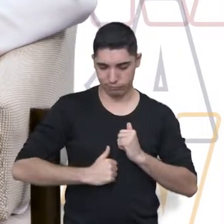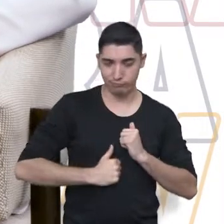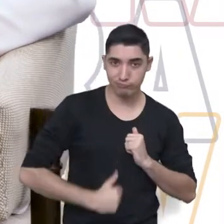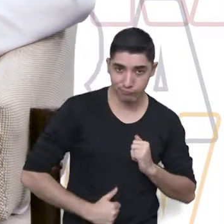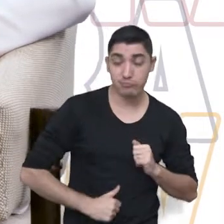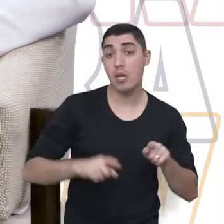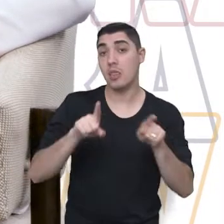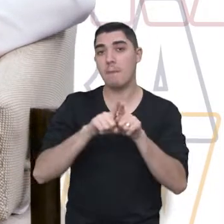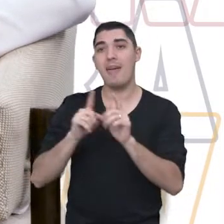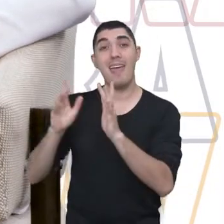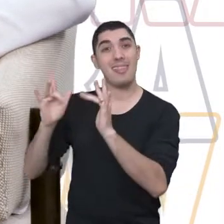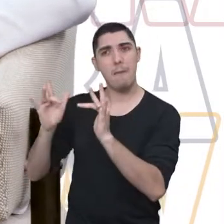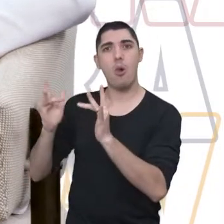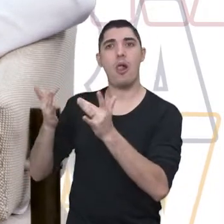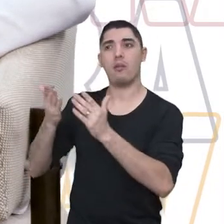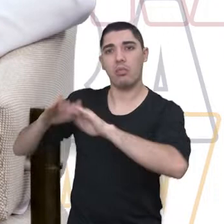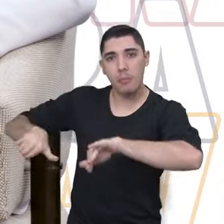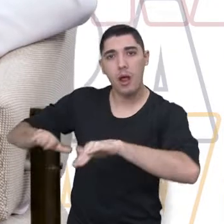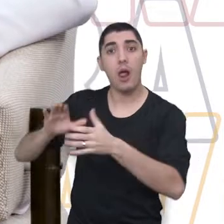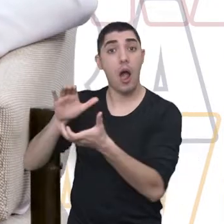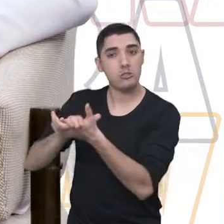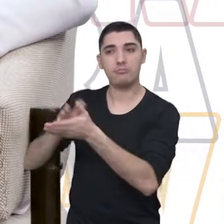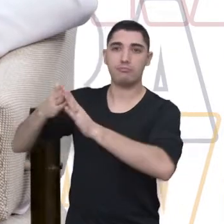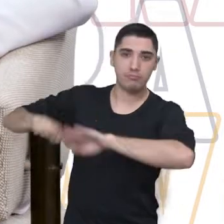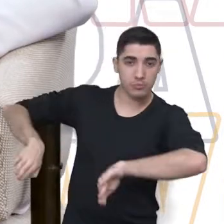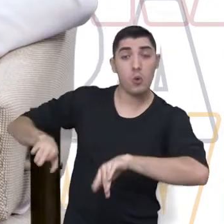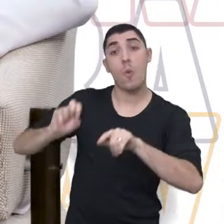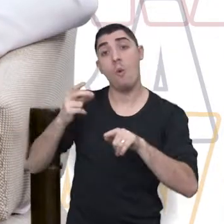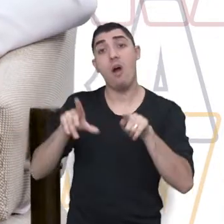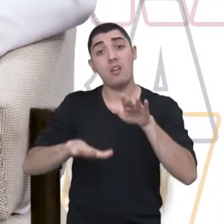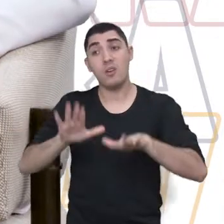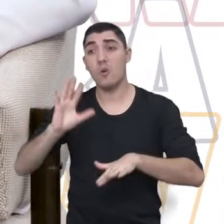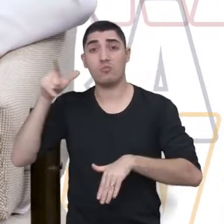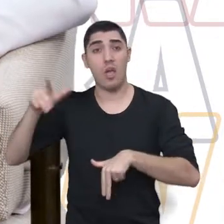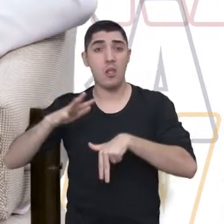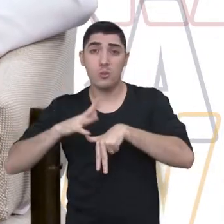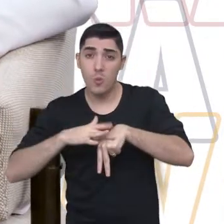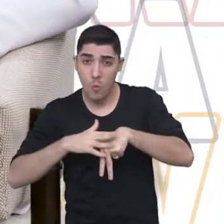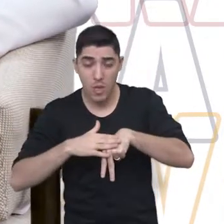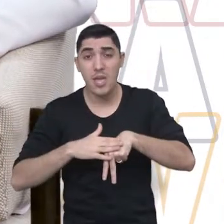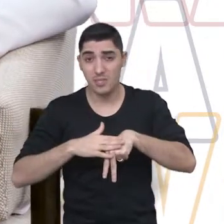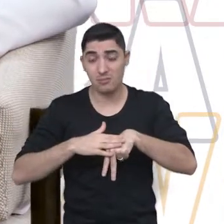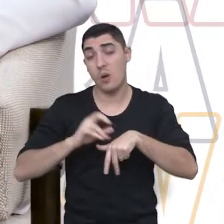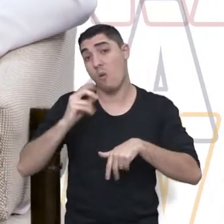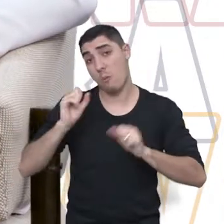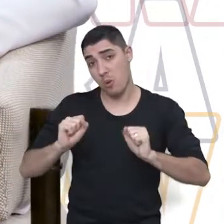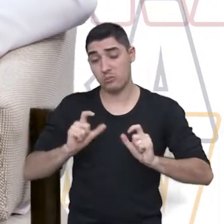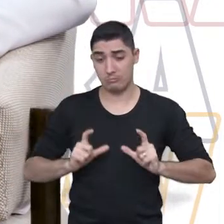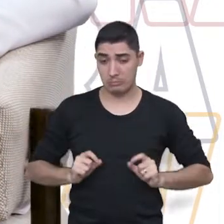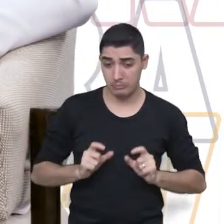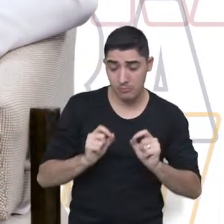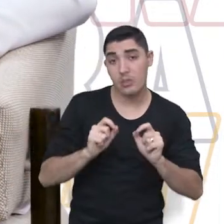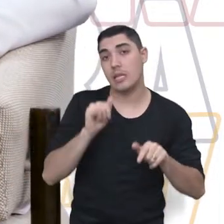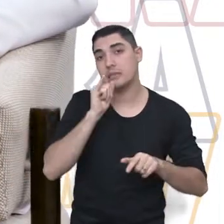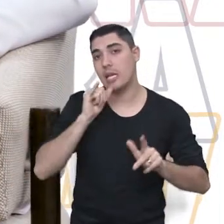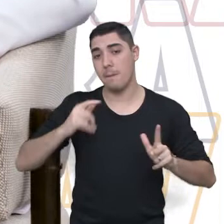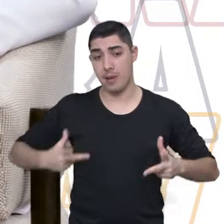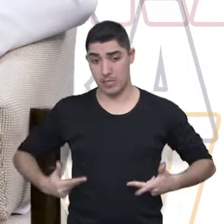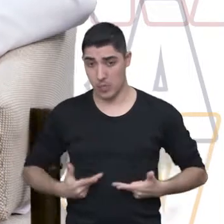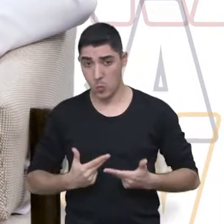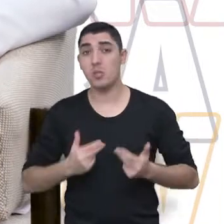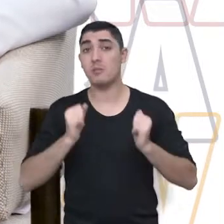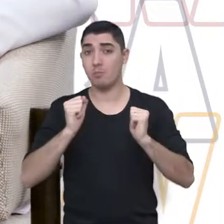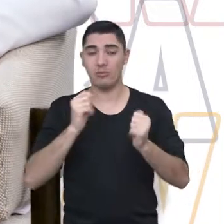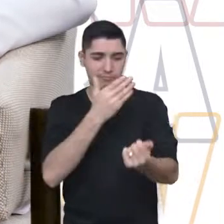fim de um relacionamento, o diagnóstico de uma doença incapacitante ou estado terminal, uma cirurgia com